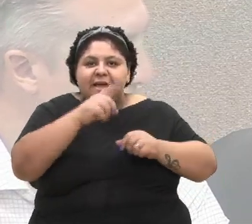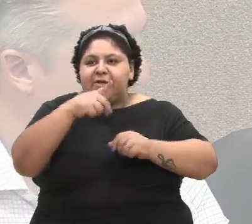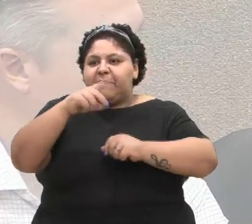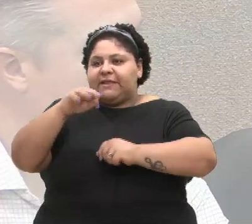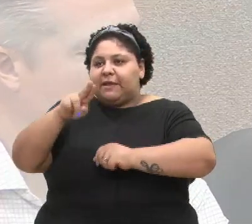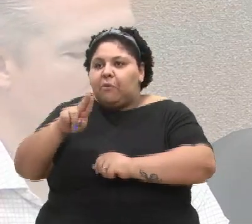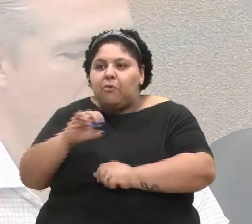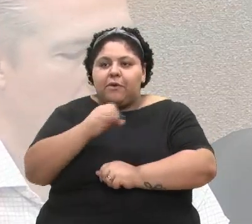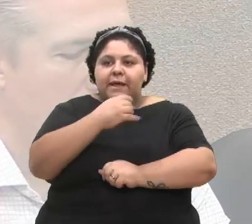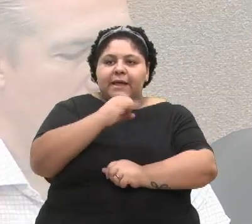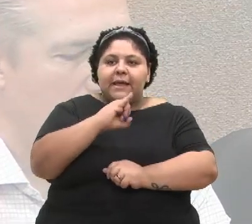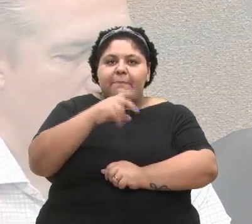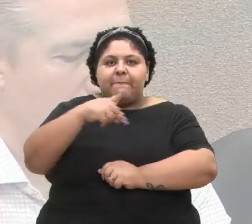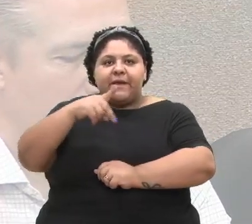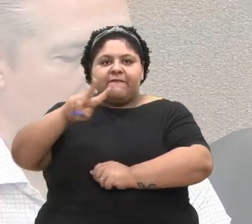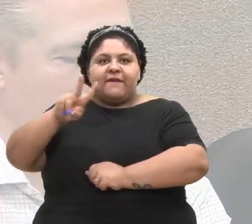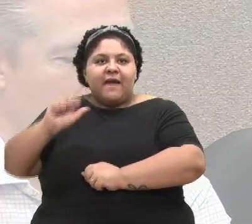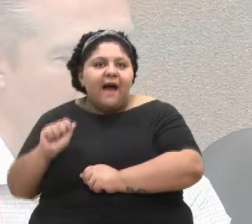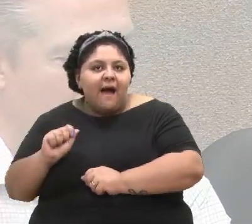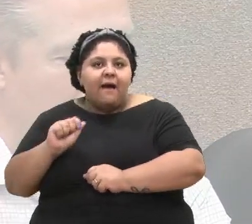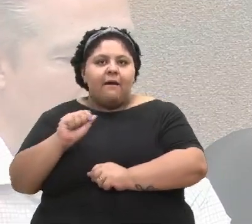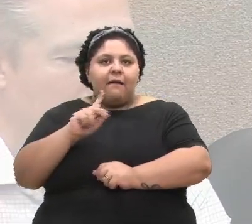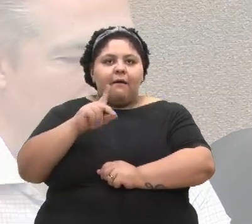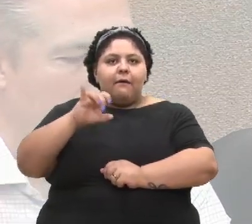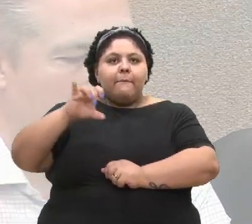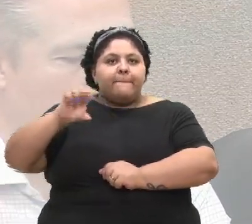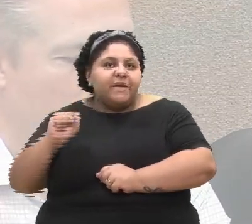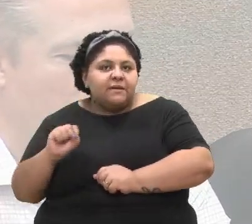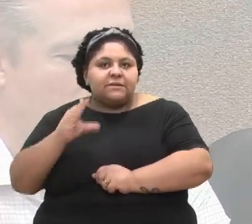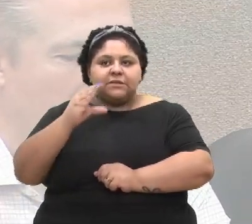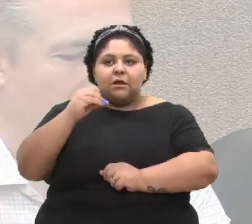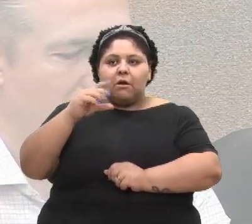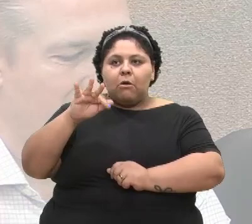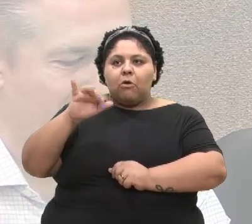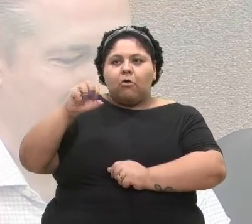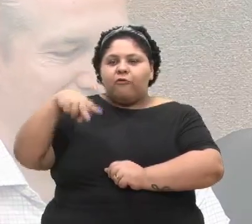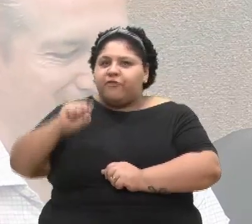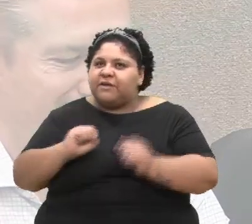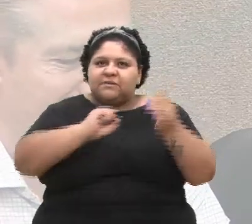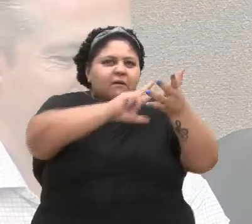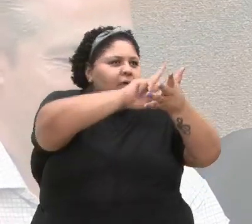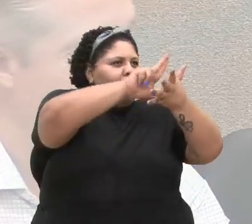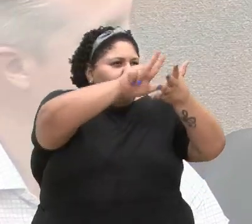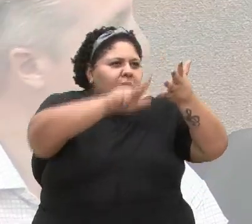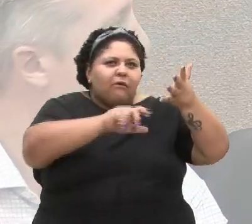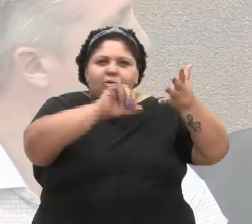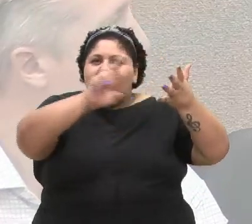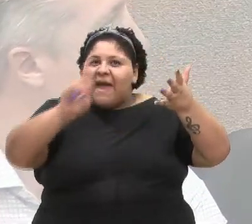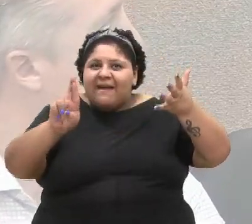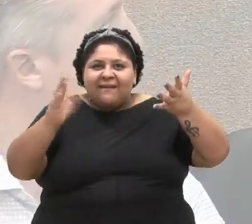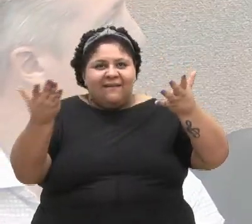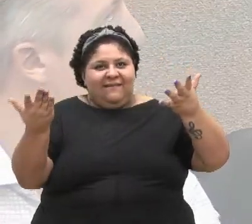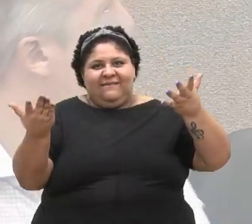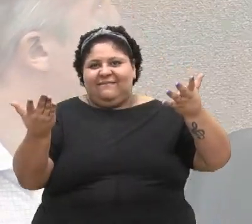PIS, COFINS, Contribuição Social sobre Lucro, Imposto de Renda sobre o Lucro.